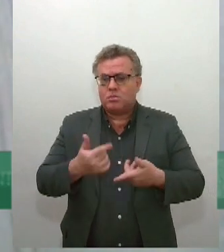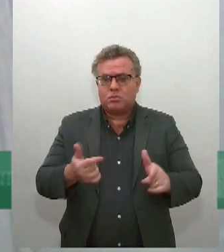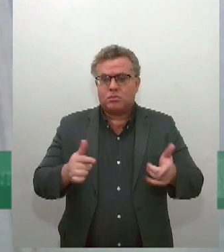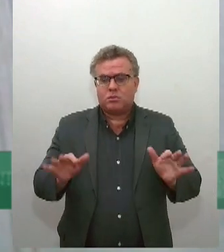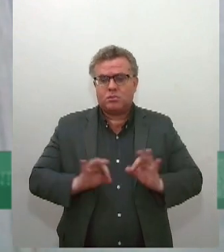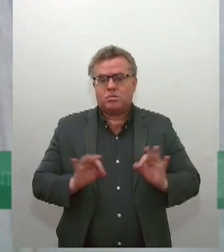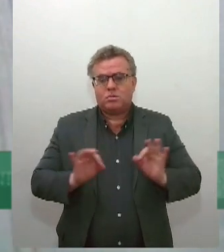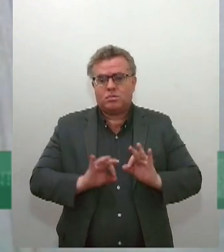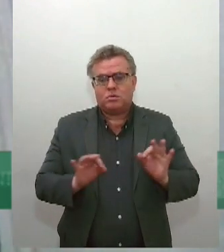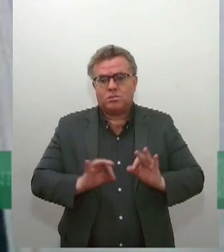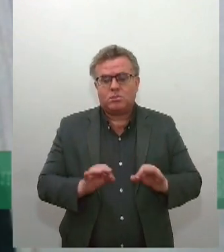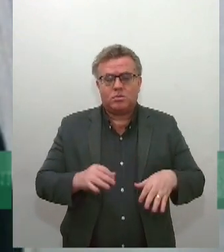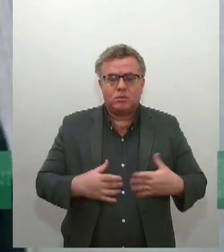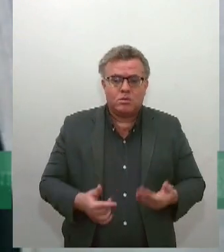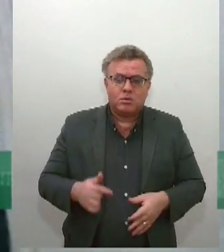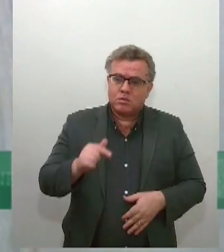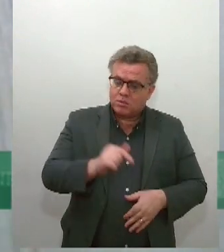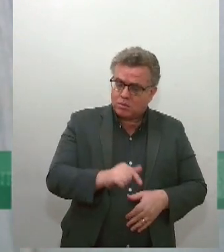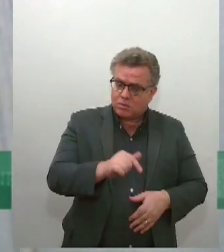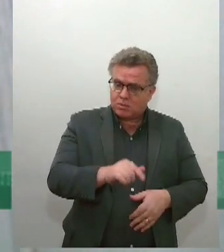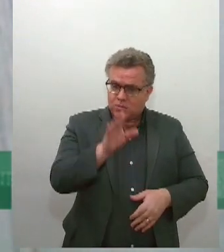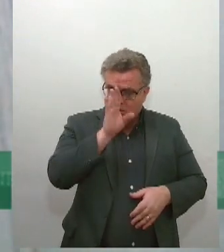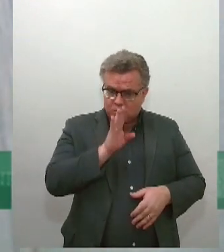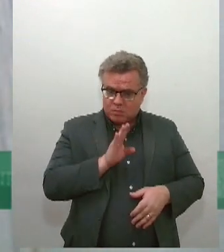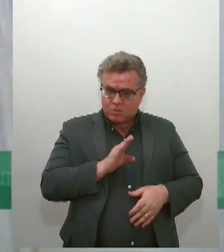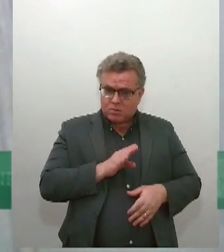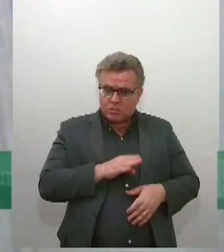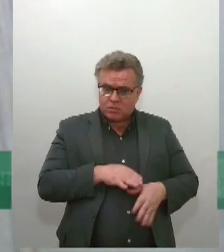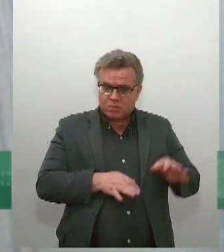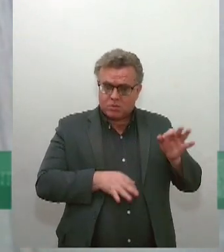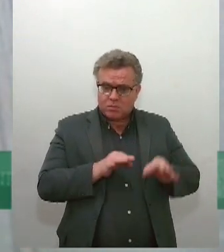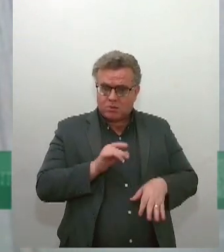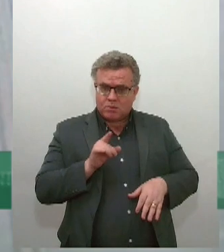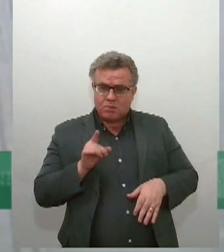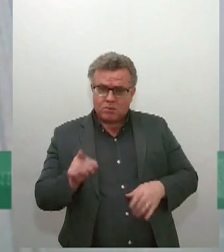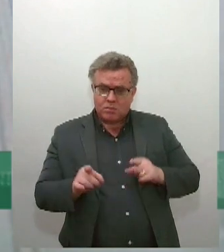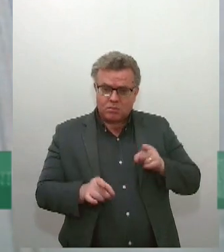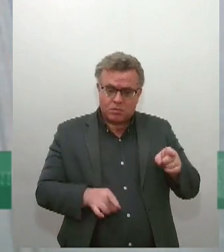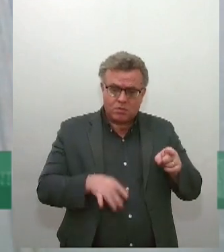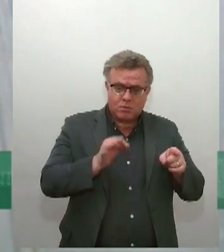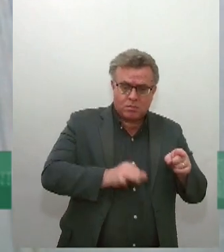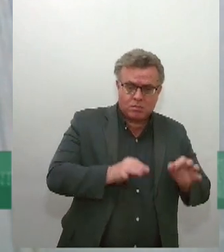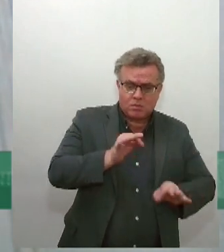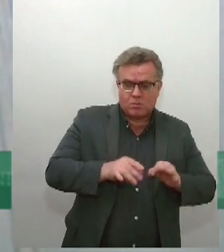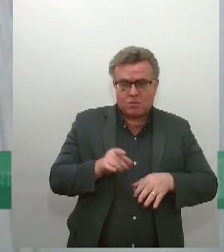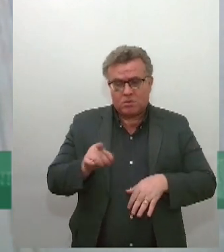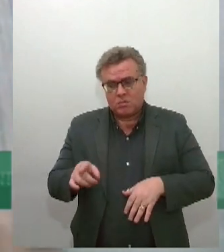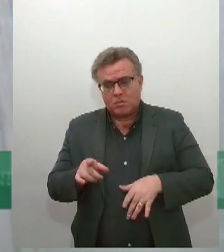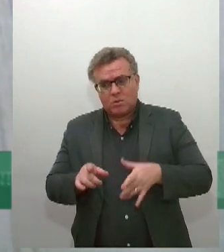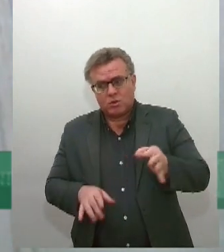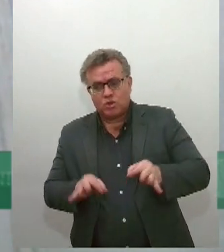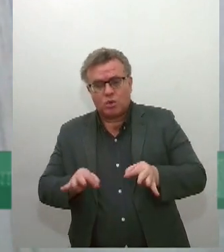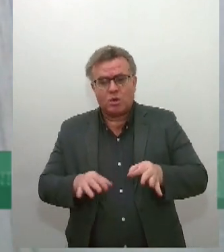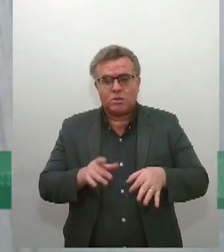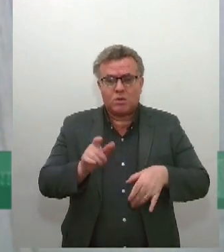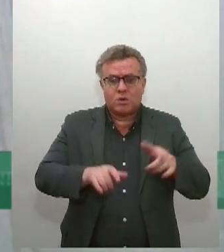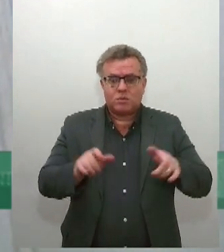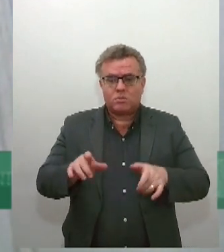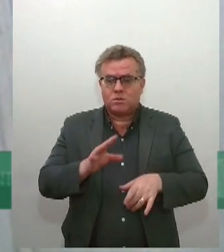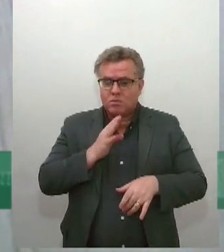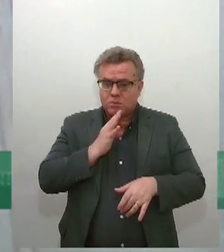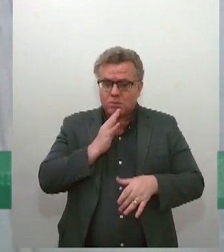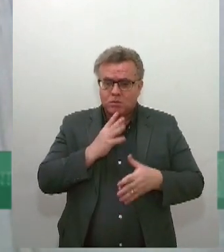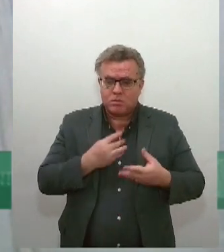Aqui no Brasil, você sabe exatamente como julga Gilmar, como julga Alexandre de Moraes, como julga... Eu acho que esse... Principalmente quando você joga na televisão,